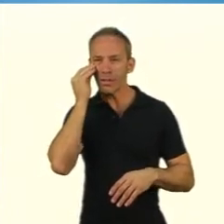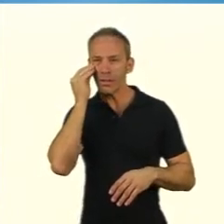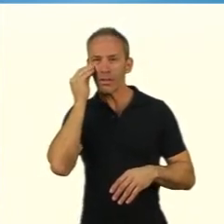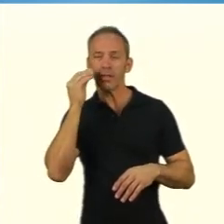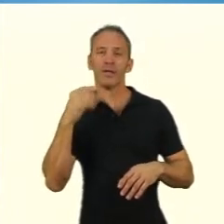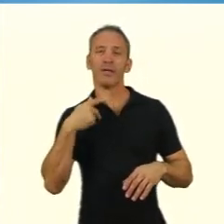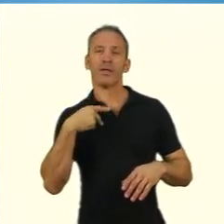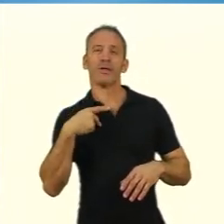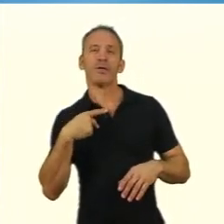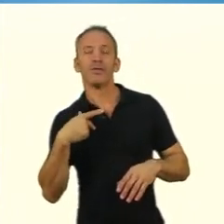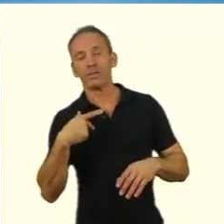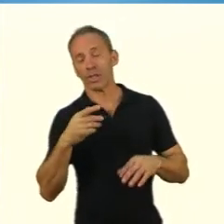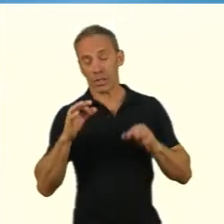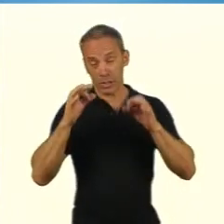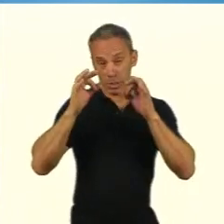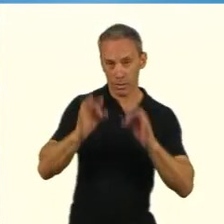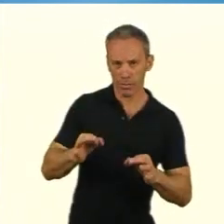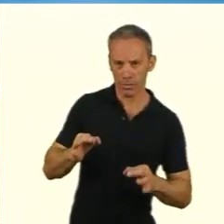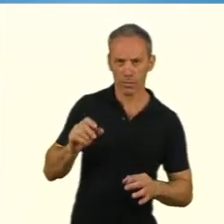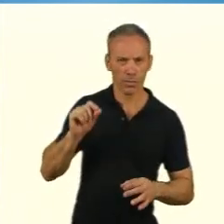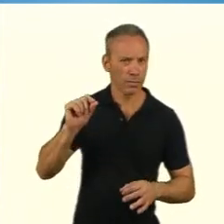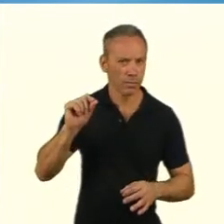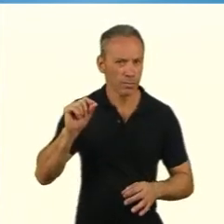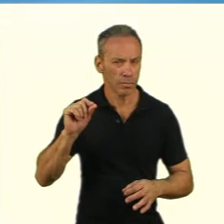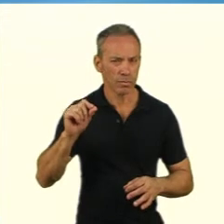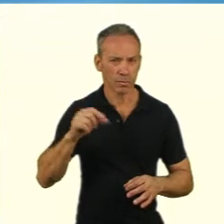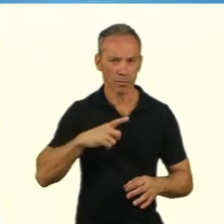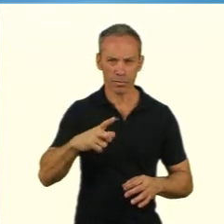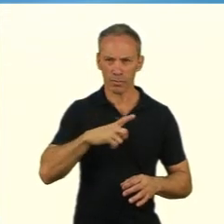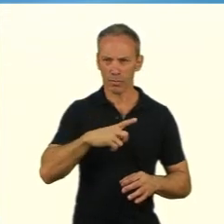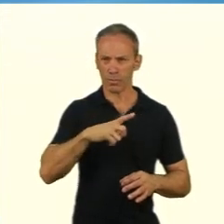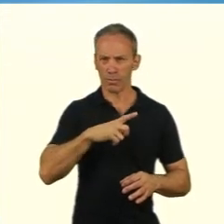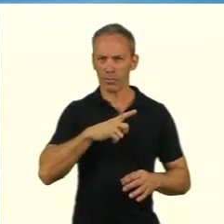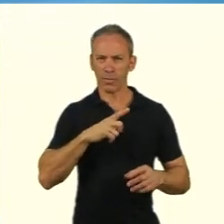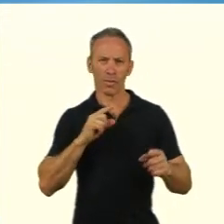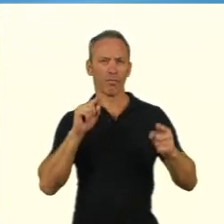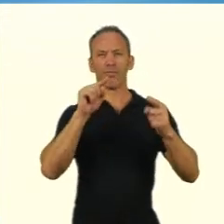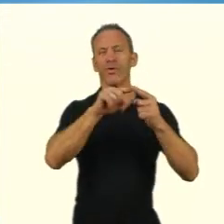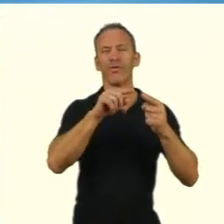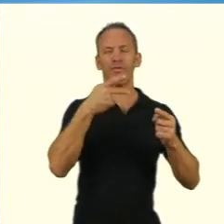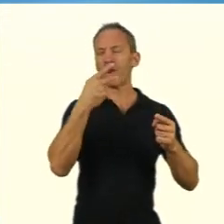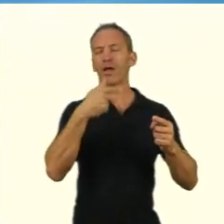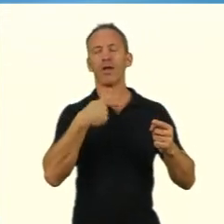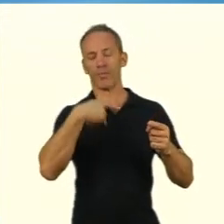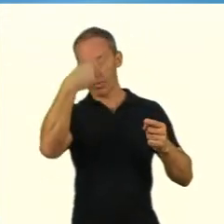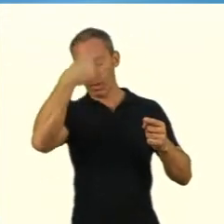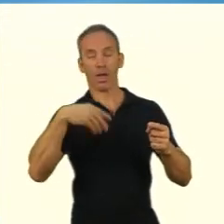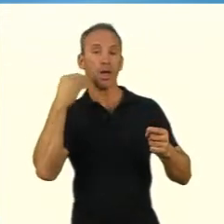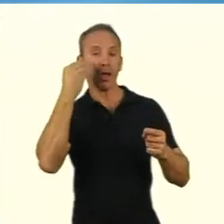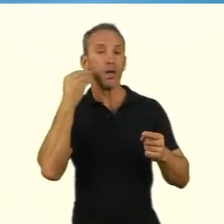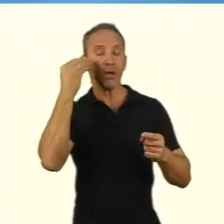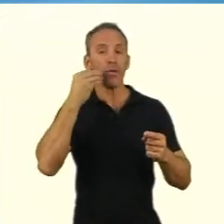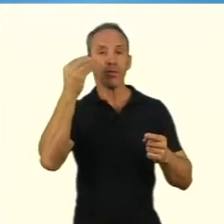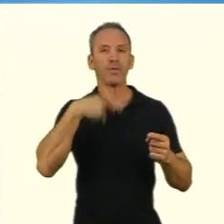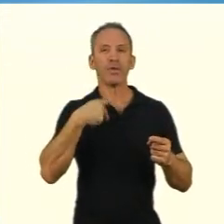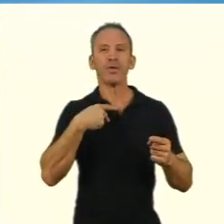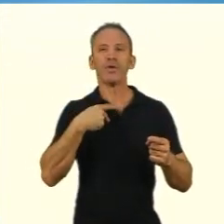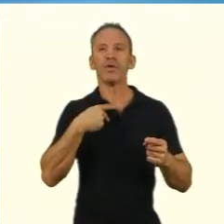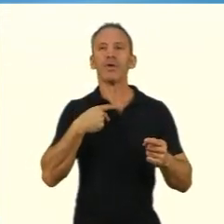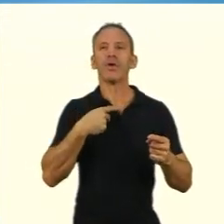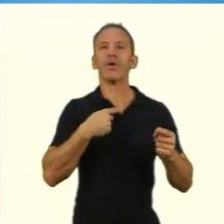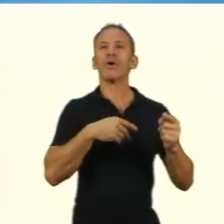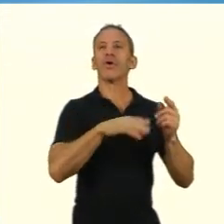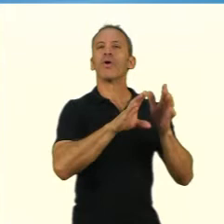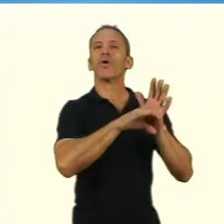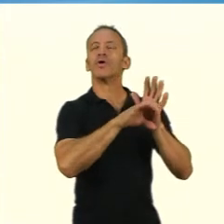ou refutar ou confirmar aquela hipótese, né? O importante não é você não ter hipóteses, né? Ou